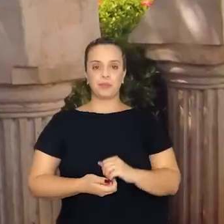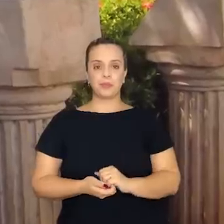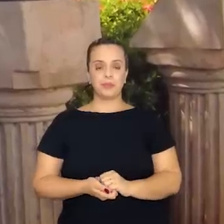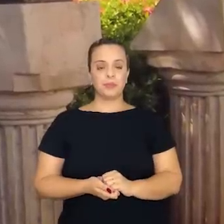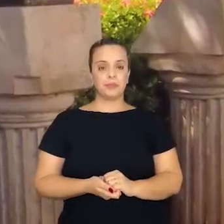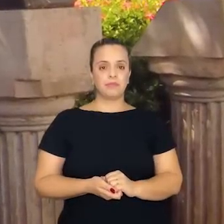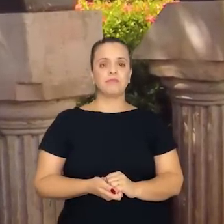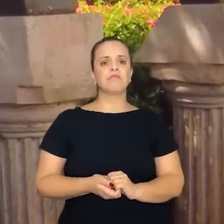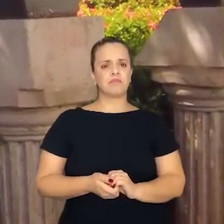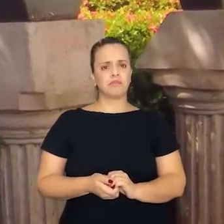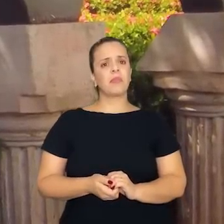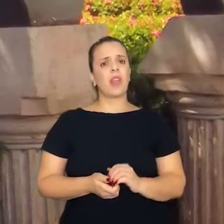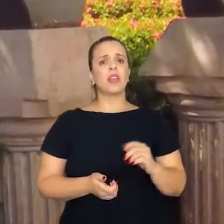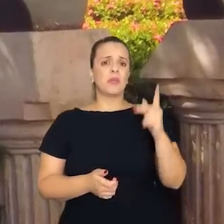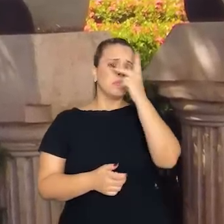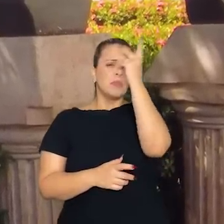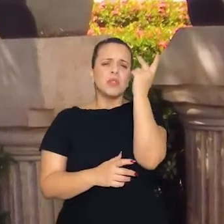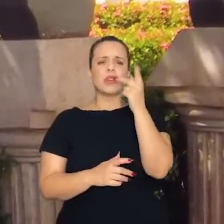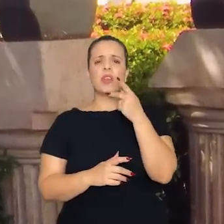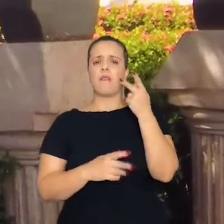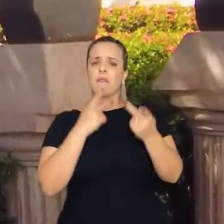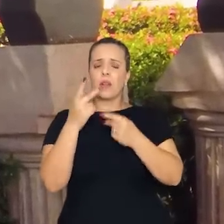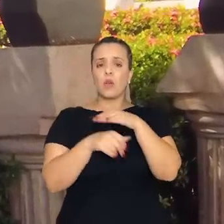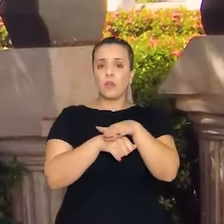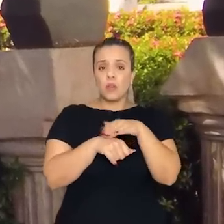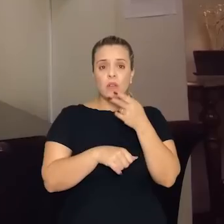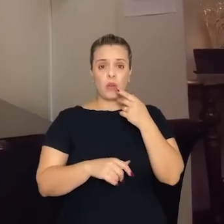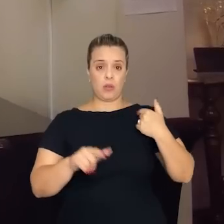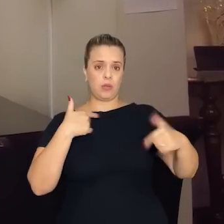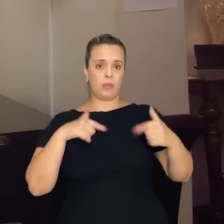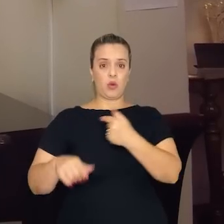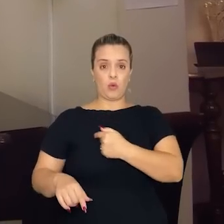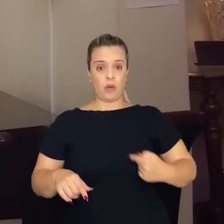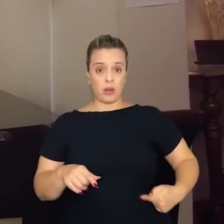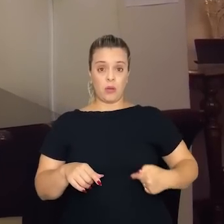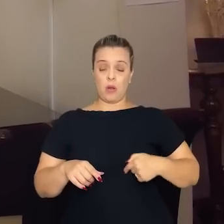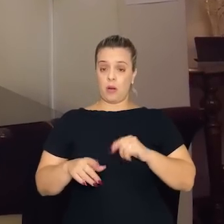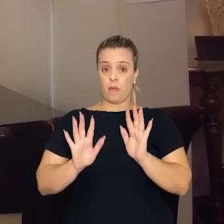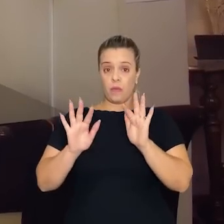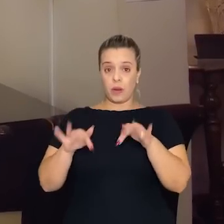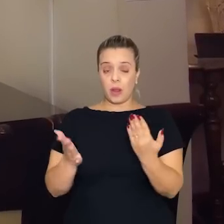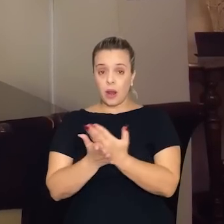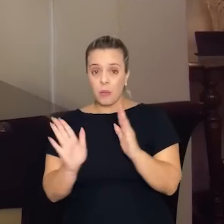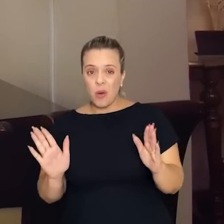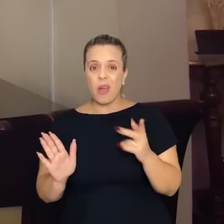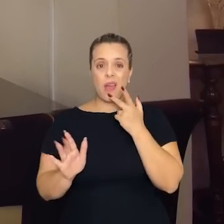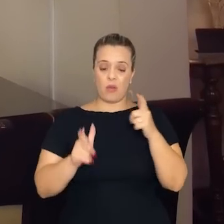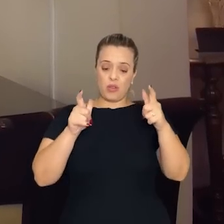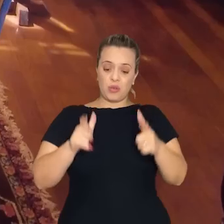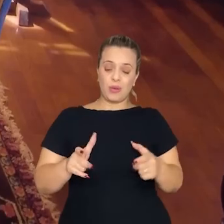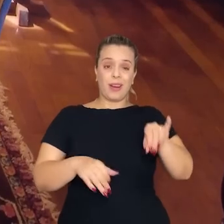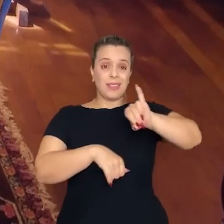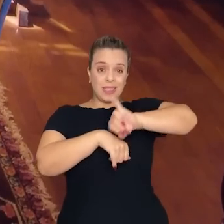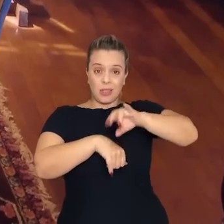Já havia um boato de quando eu deixasse o governo, queriam vender esta área, obra aqui no centro de